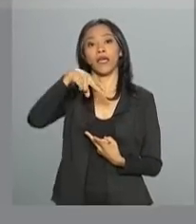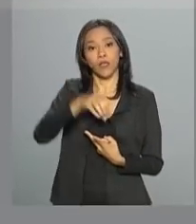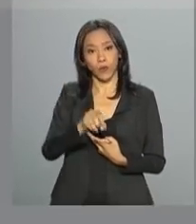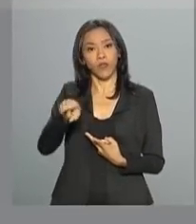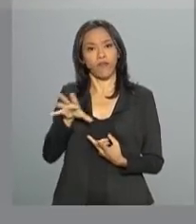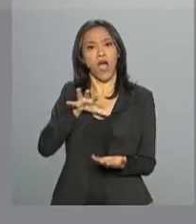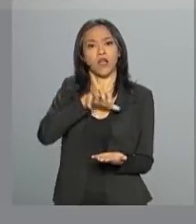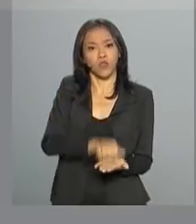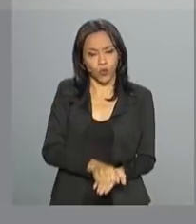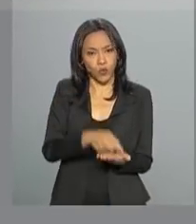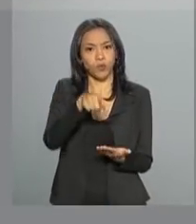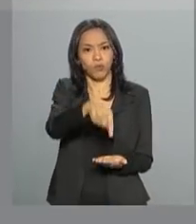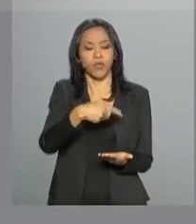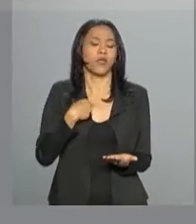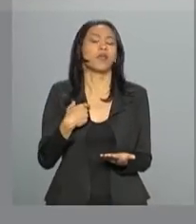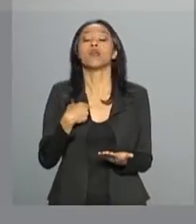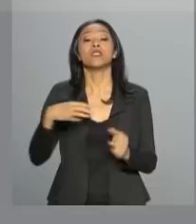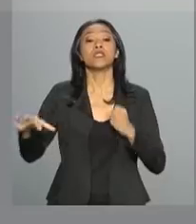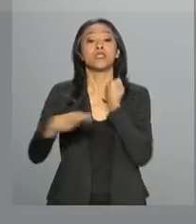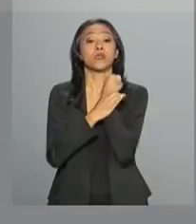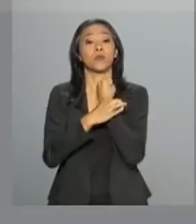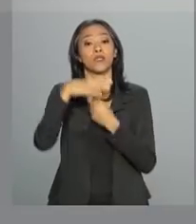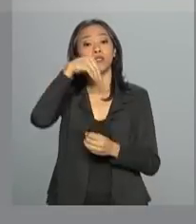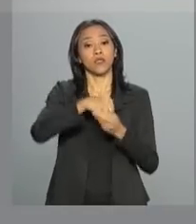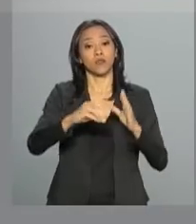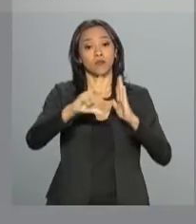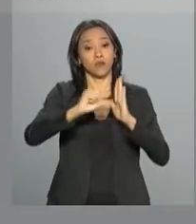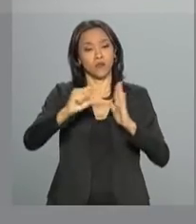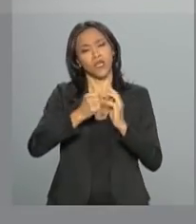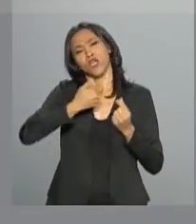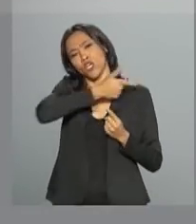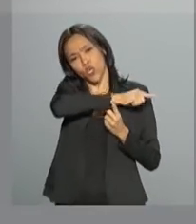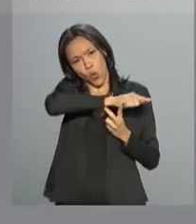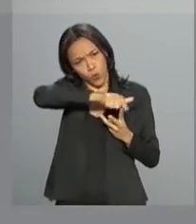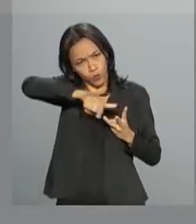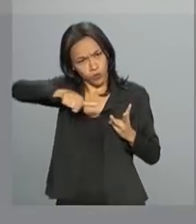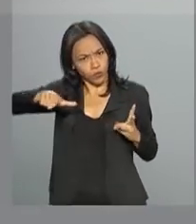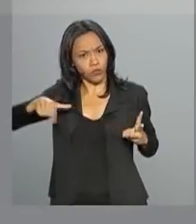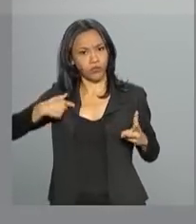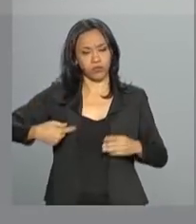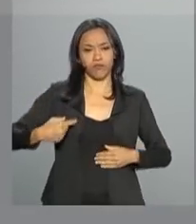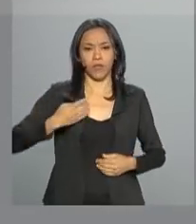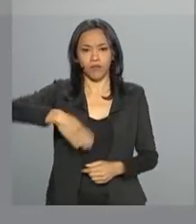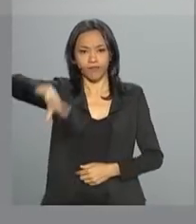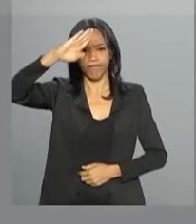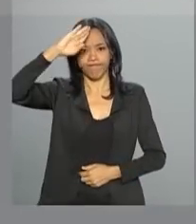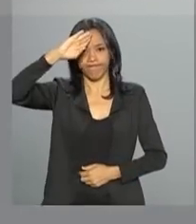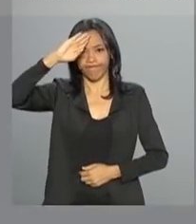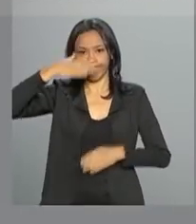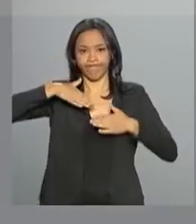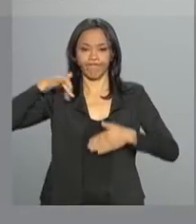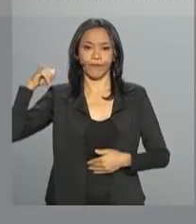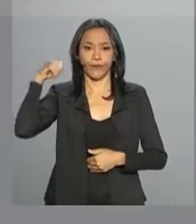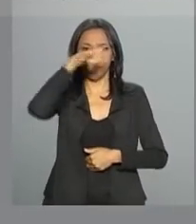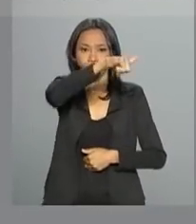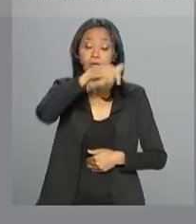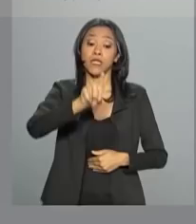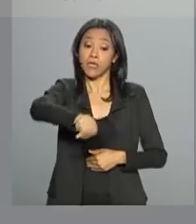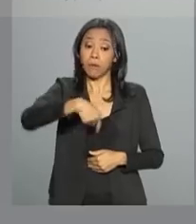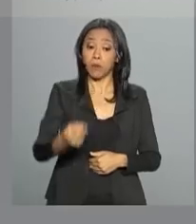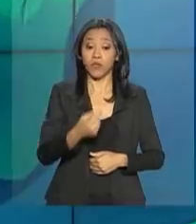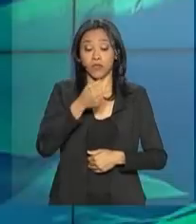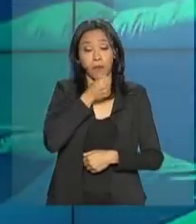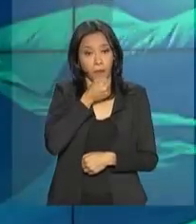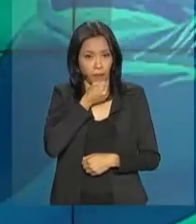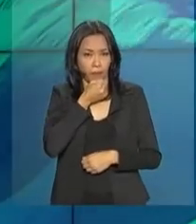assumir o Gabinete de Segurança Institucional e outros oficiais da aeronáutica. Depois da reunião, o presidente falou com a imprensa sobre vários